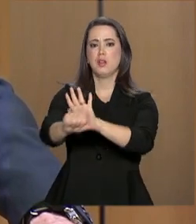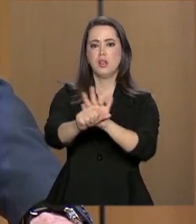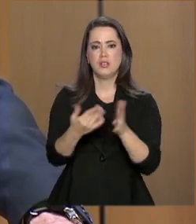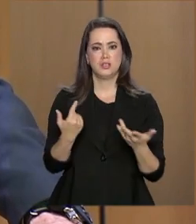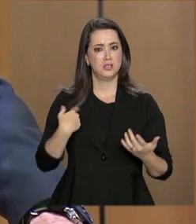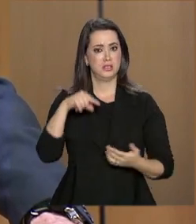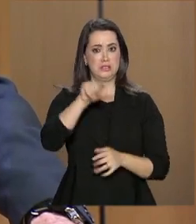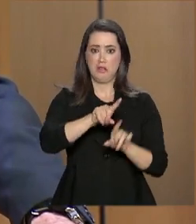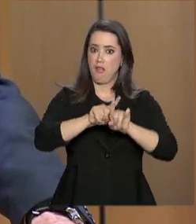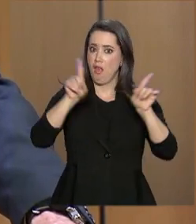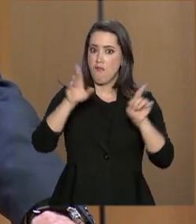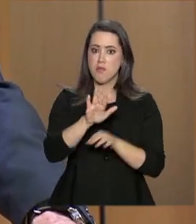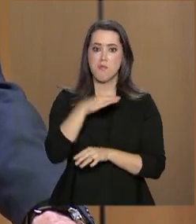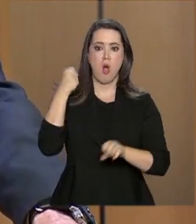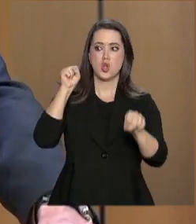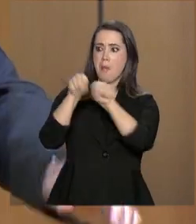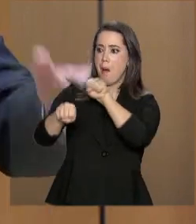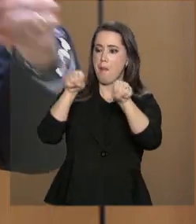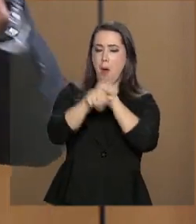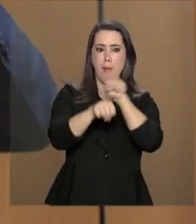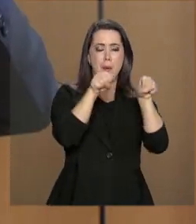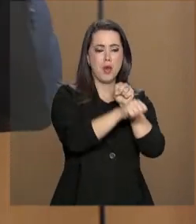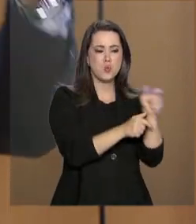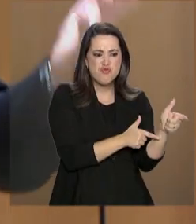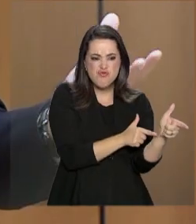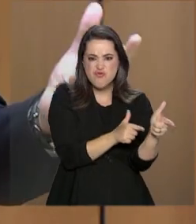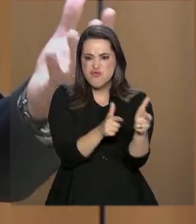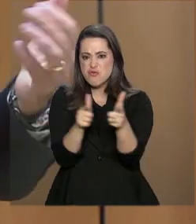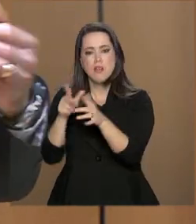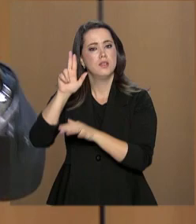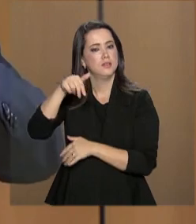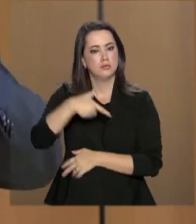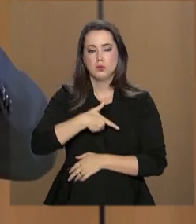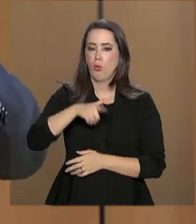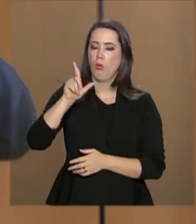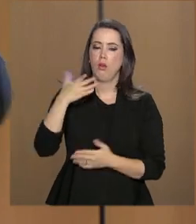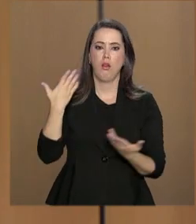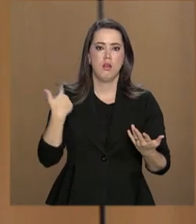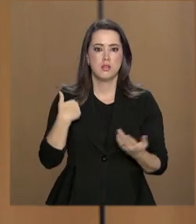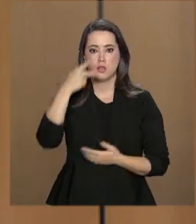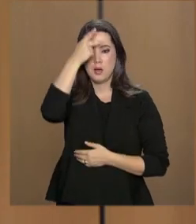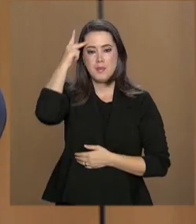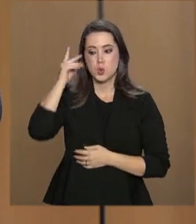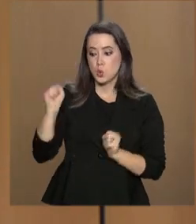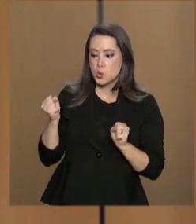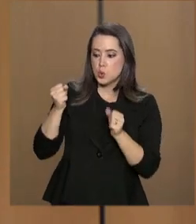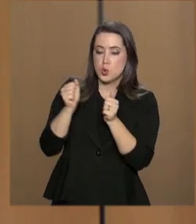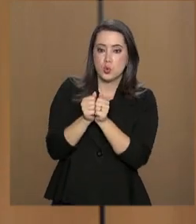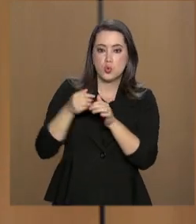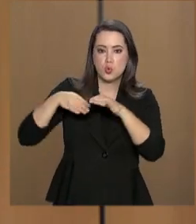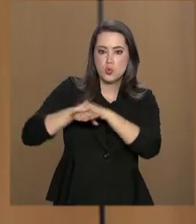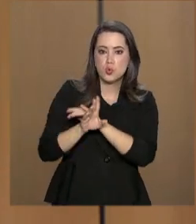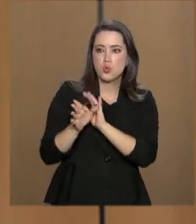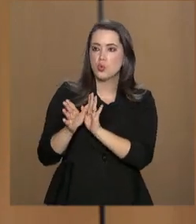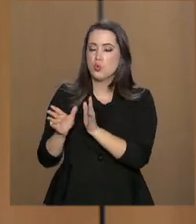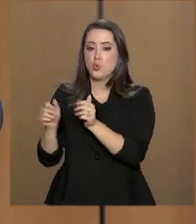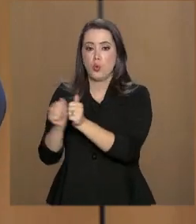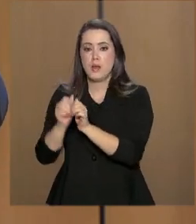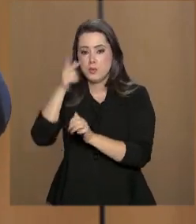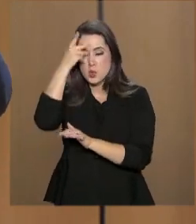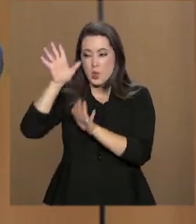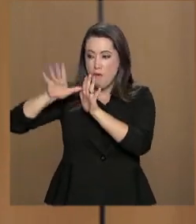uma chacina em Milagres, que foi um modus operandi nunca antes visto, que é o refém ser conduzido dentro da tropa que vai assaltar.